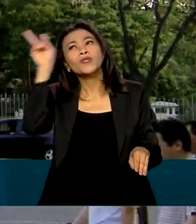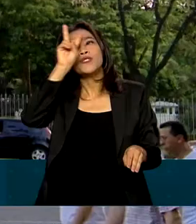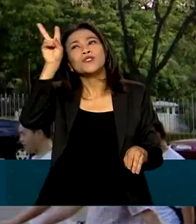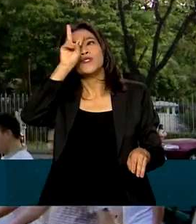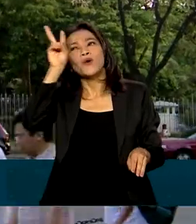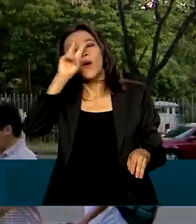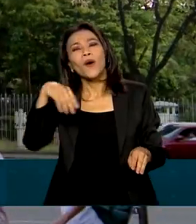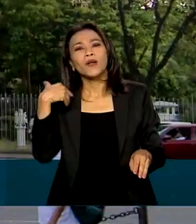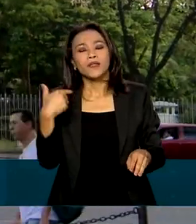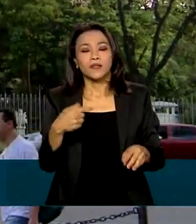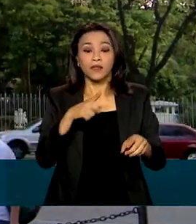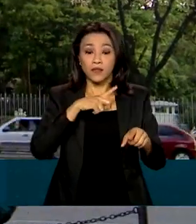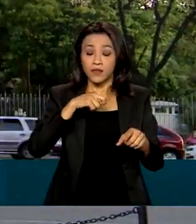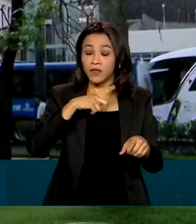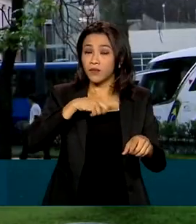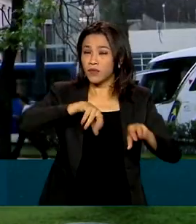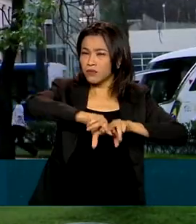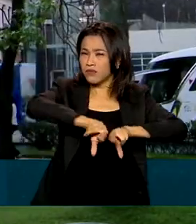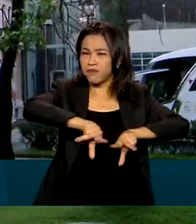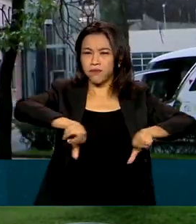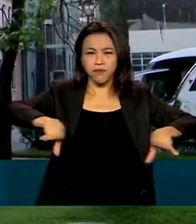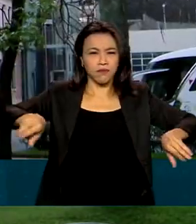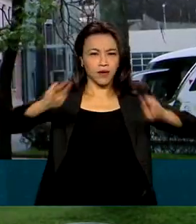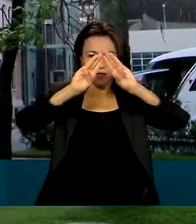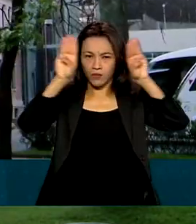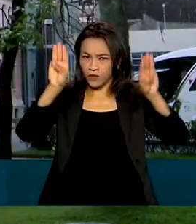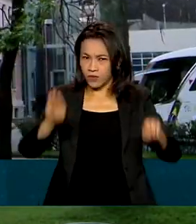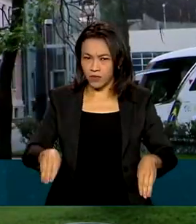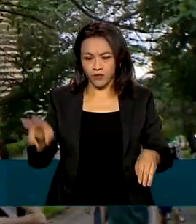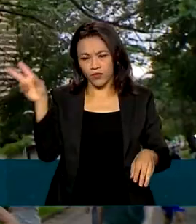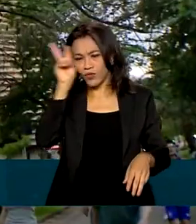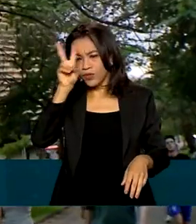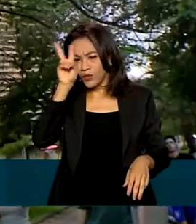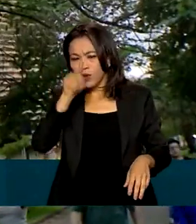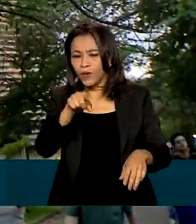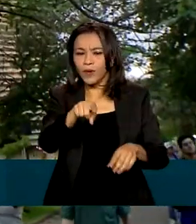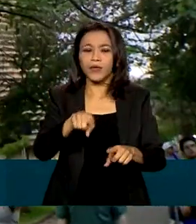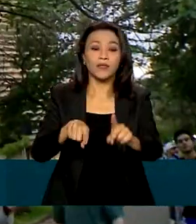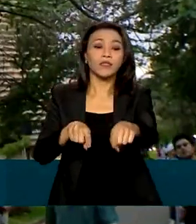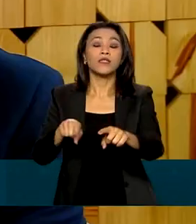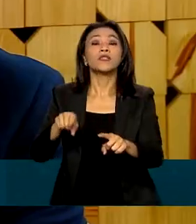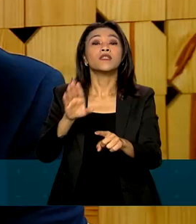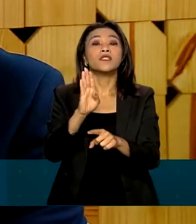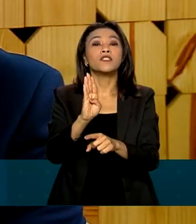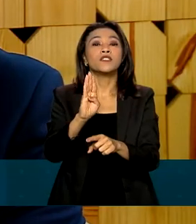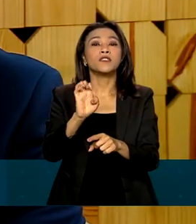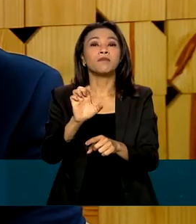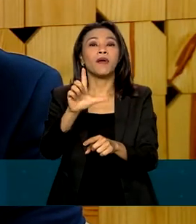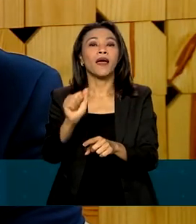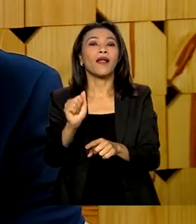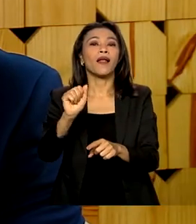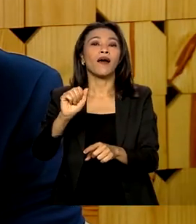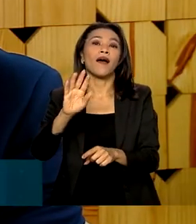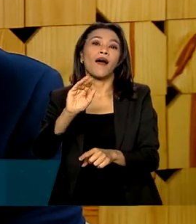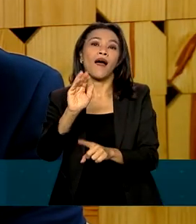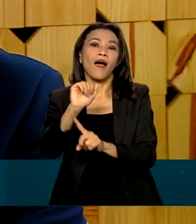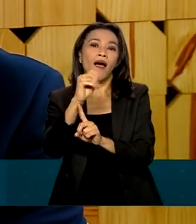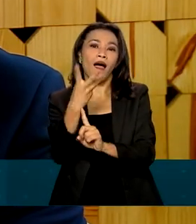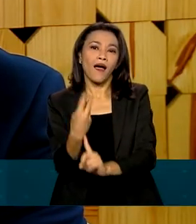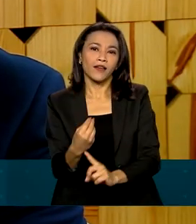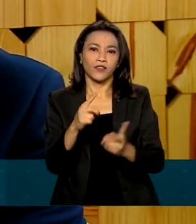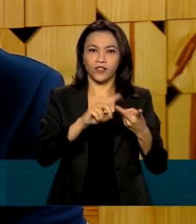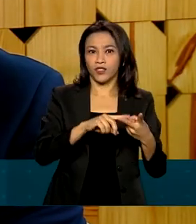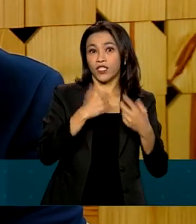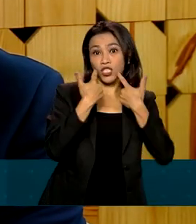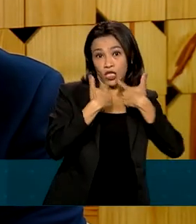Nós temos museus de todas as naturezas, tem museus de história e belas artes, se sabe, mas tem museu de línguas, museu de